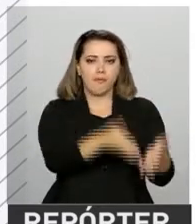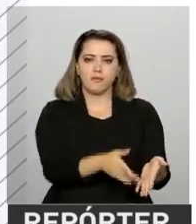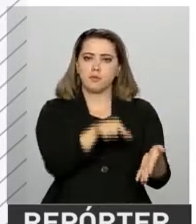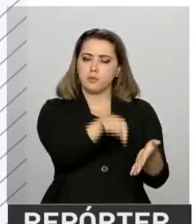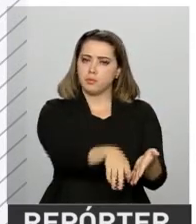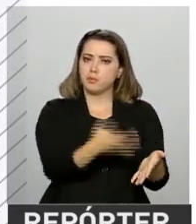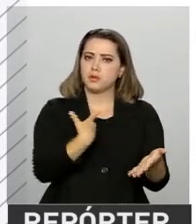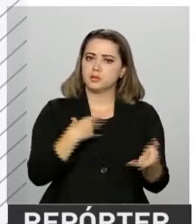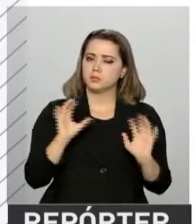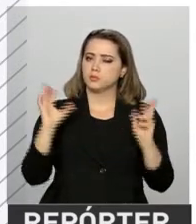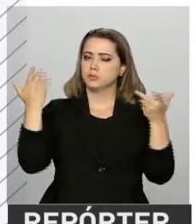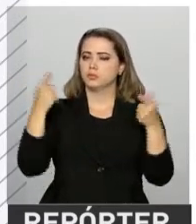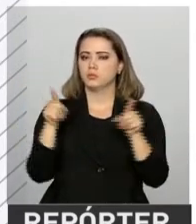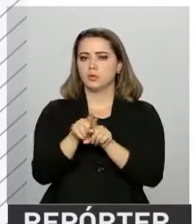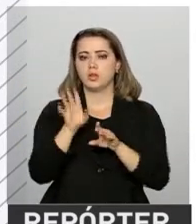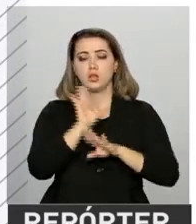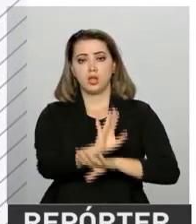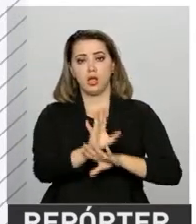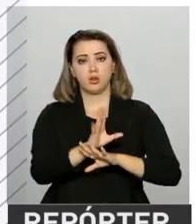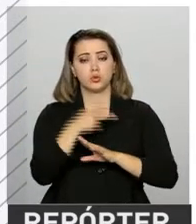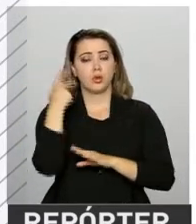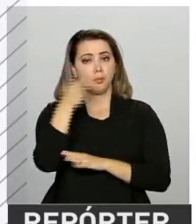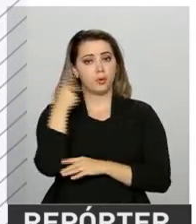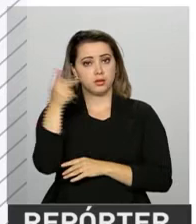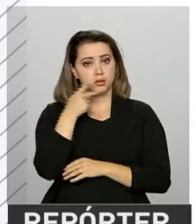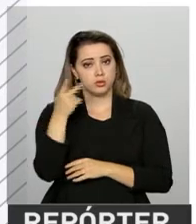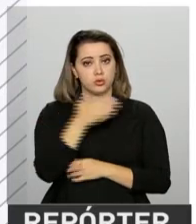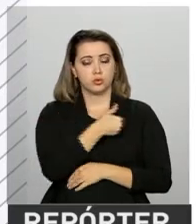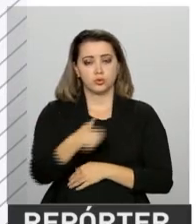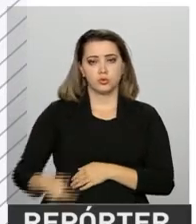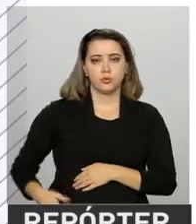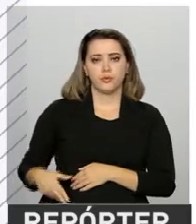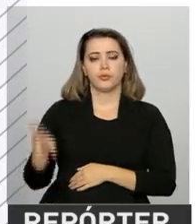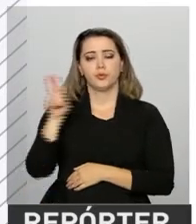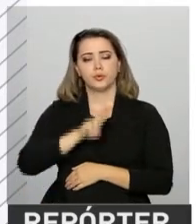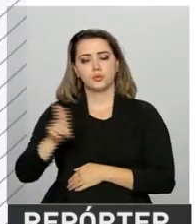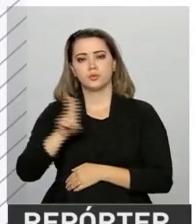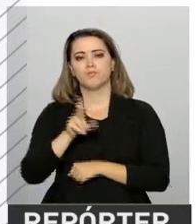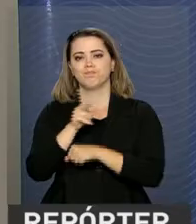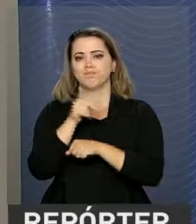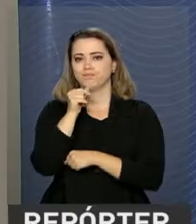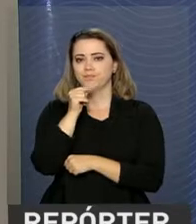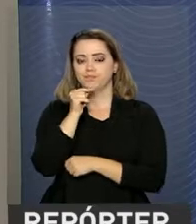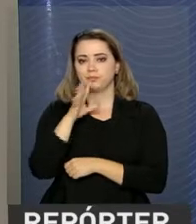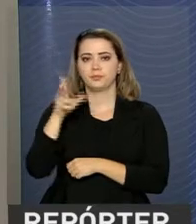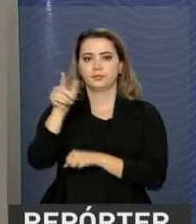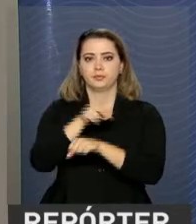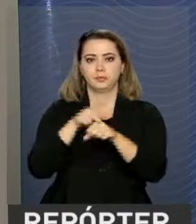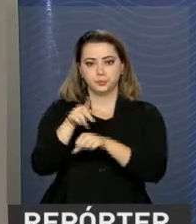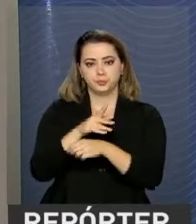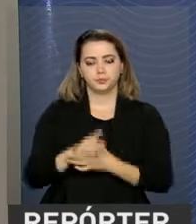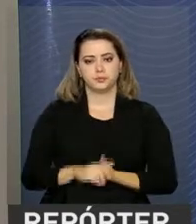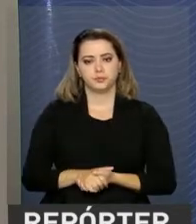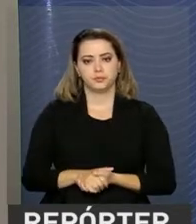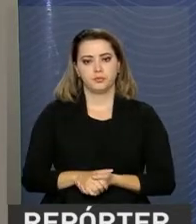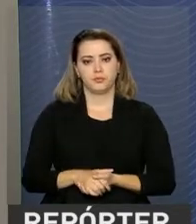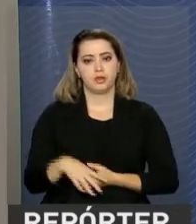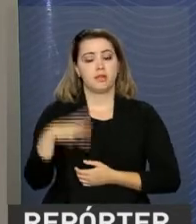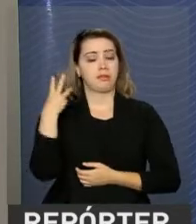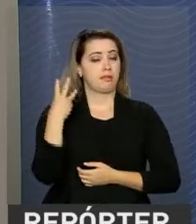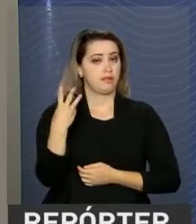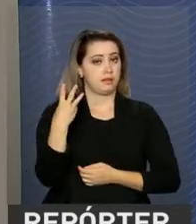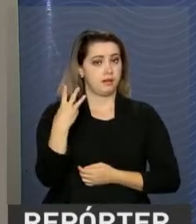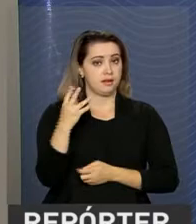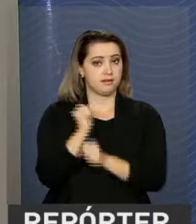contribuir para a formulação de políticas públicas ligadas ao uso da água em cada país. Ao longo dos três anos de preparação do